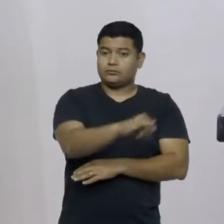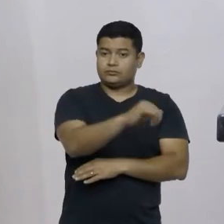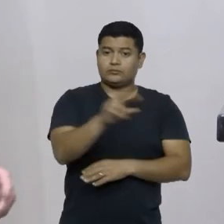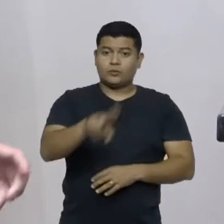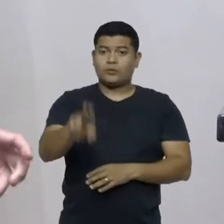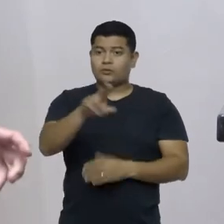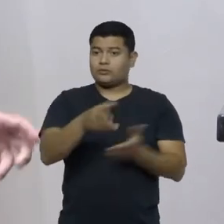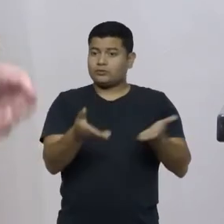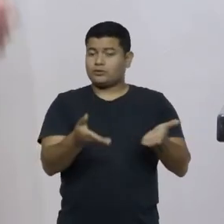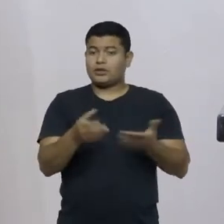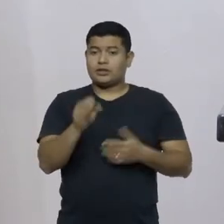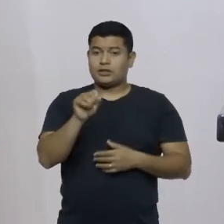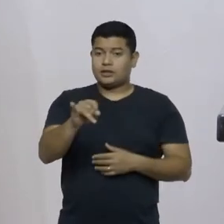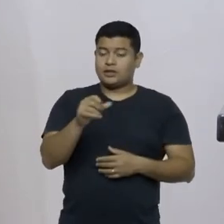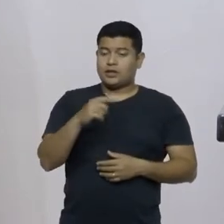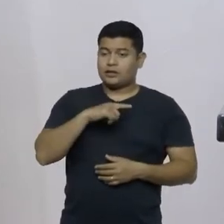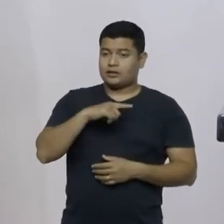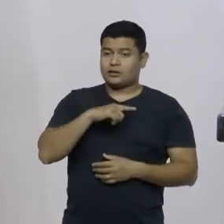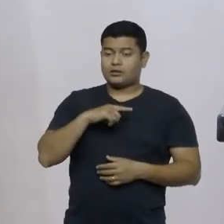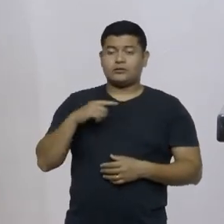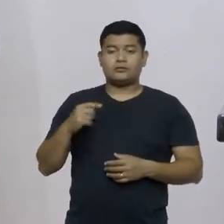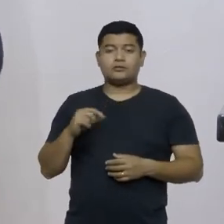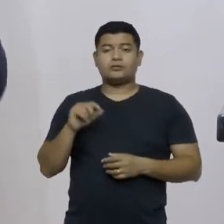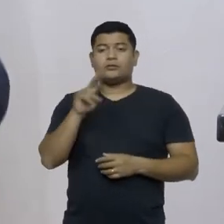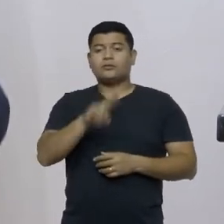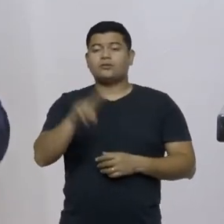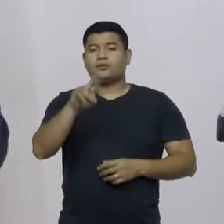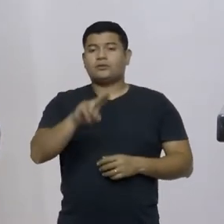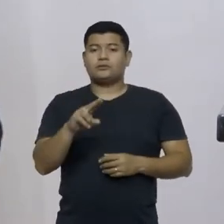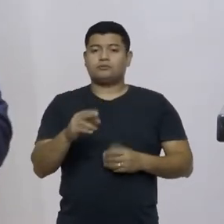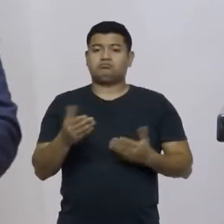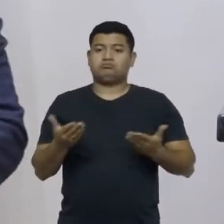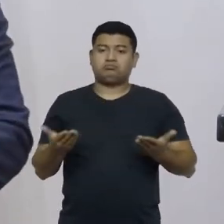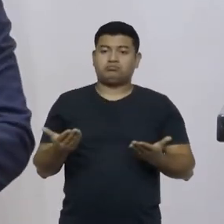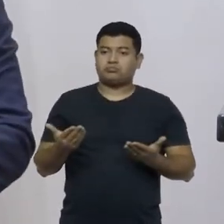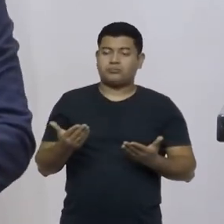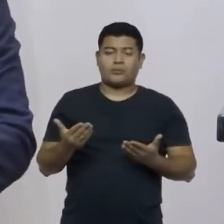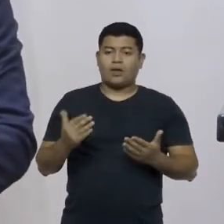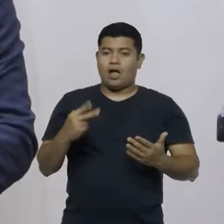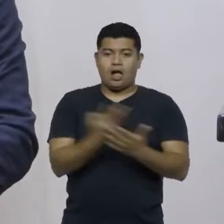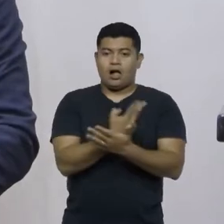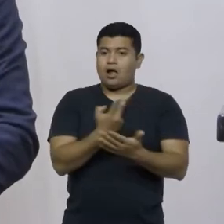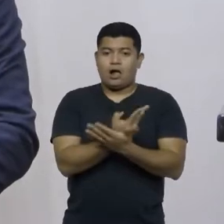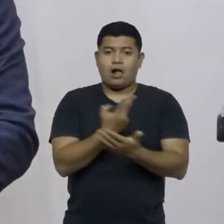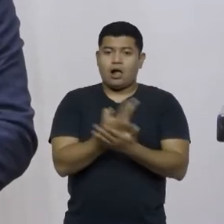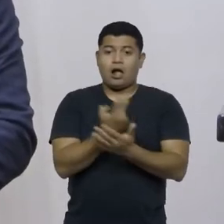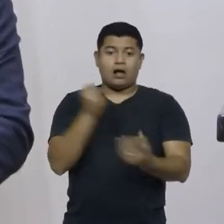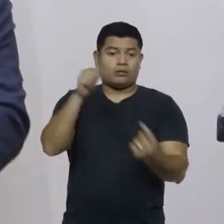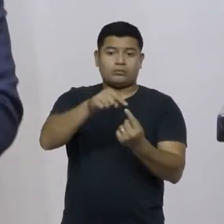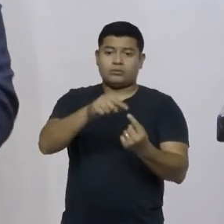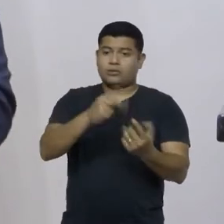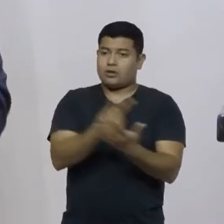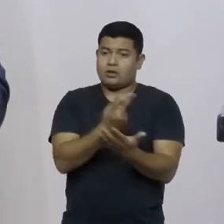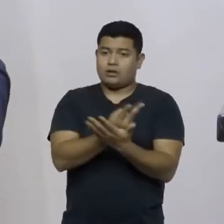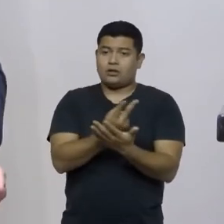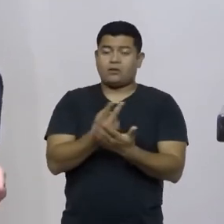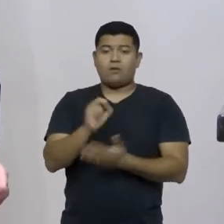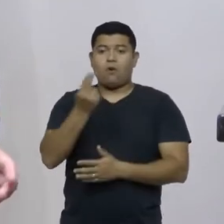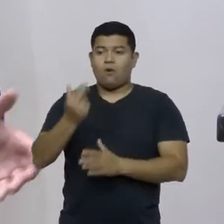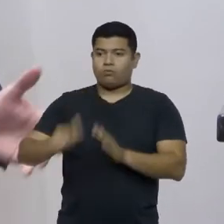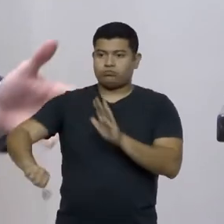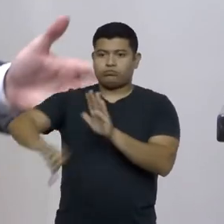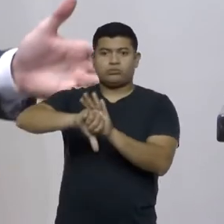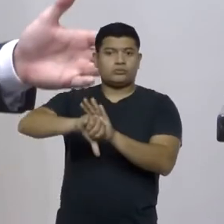Se aquelas aeronaves estão sendo utilizadas para fins impróprios e até ilegais, nós nunca saberemos